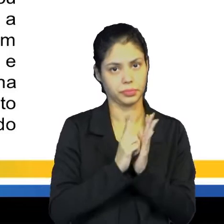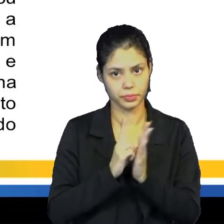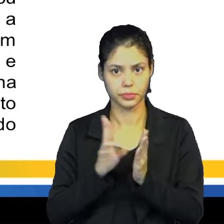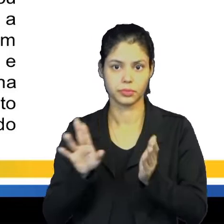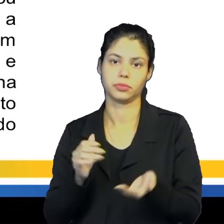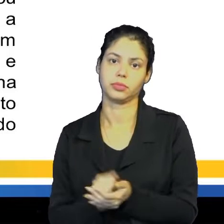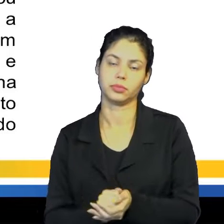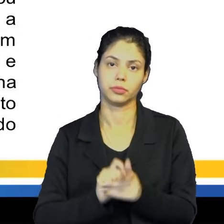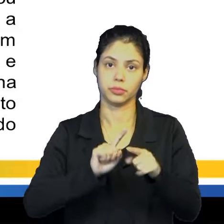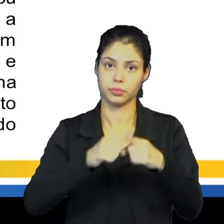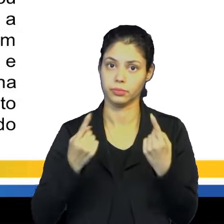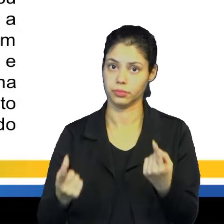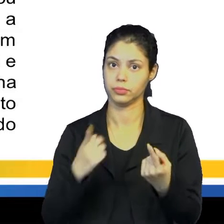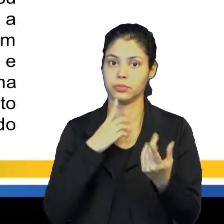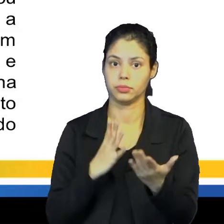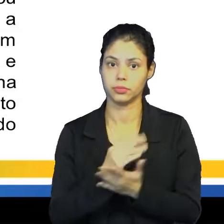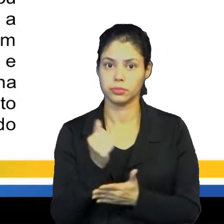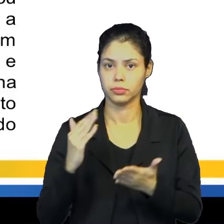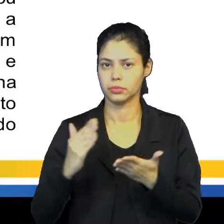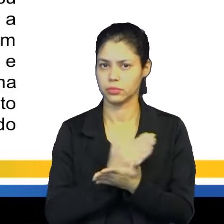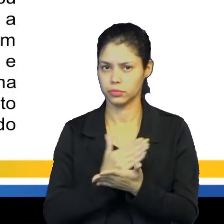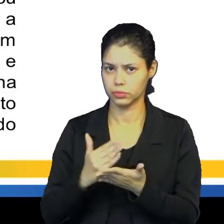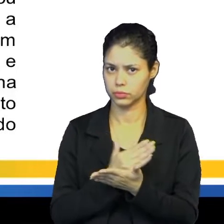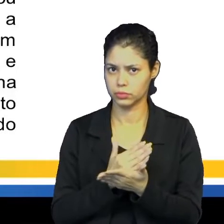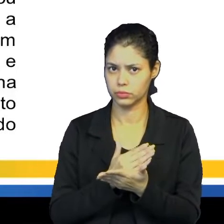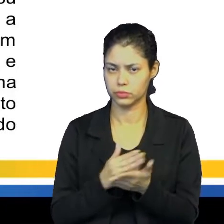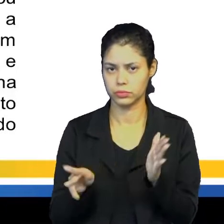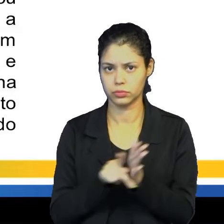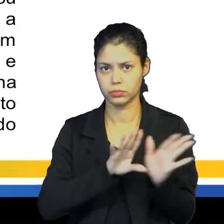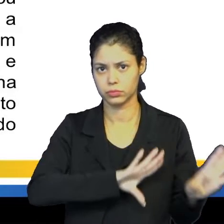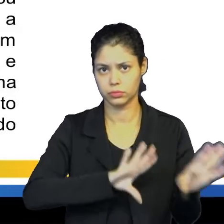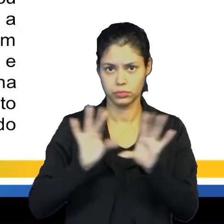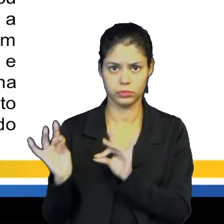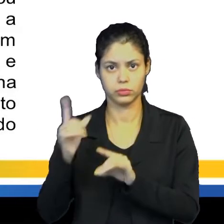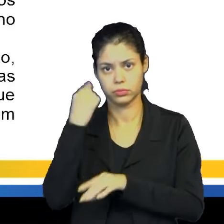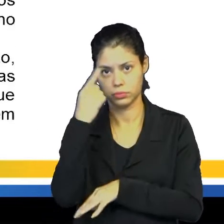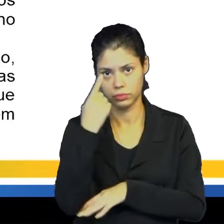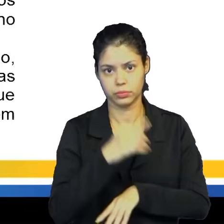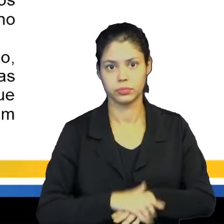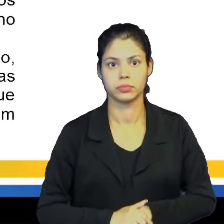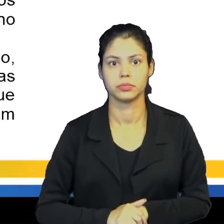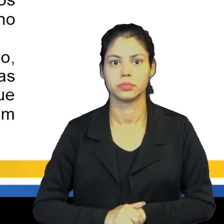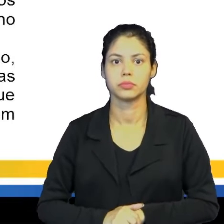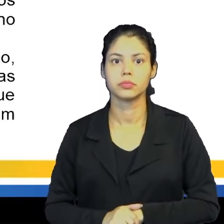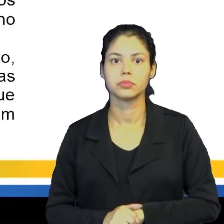embora, né, tenha sequestrado alguns desses nativos para levar para a Espanha.